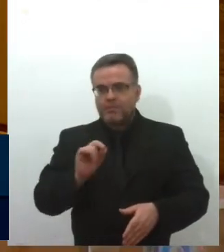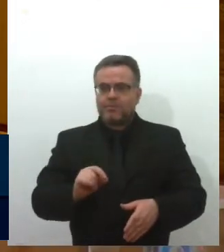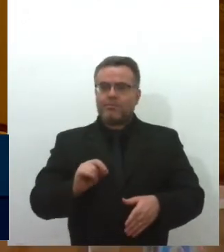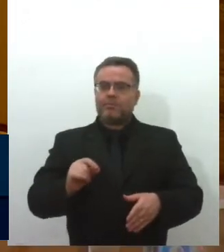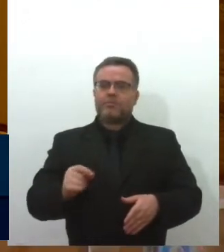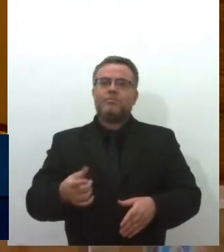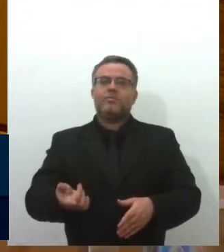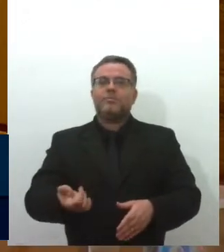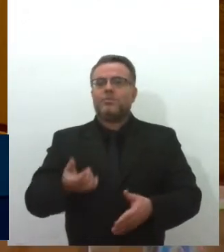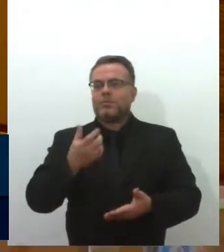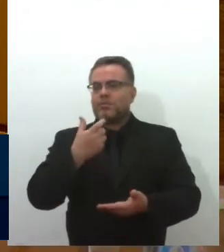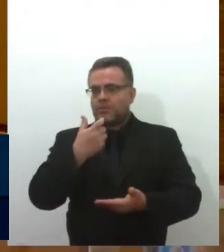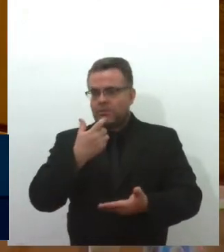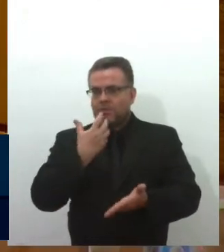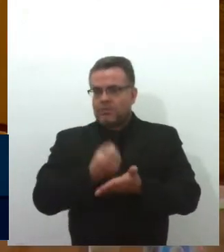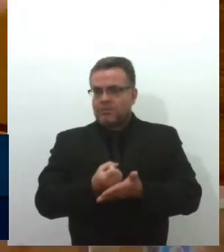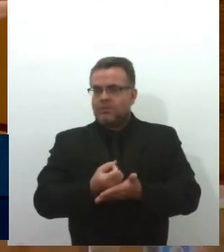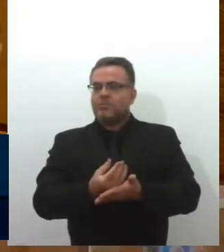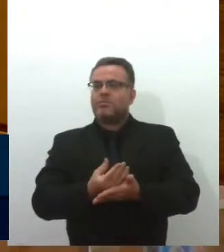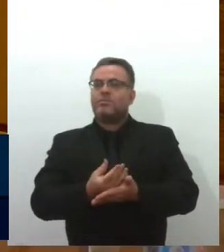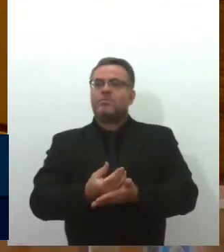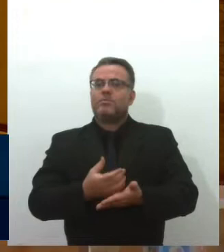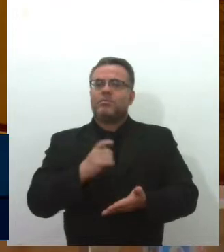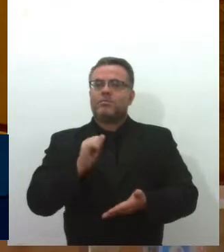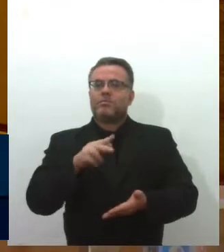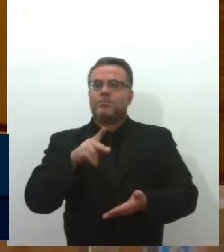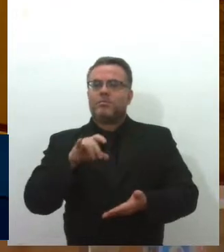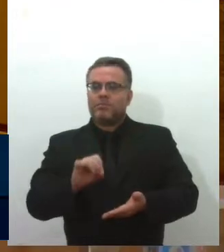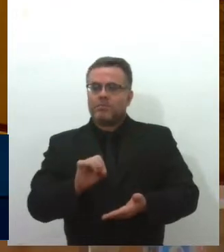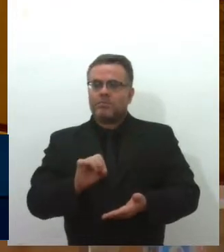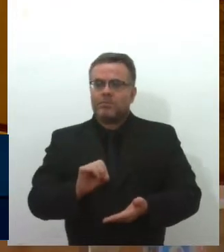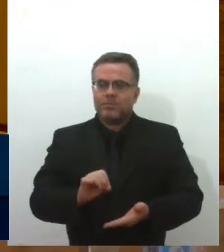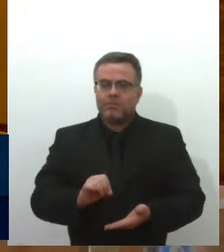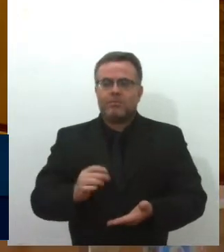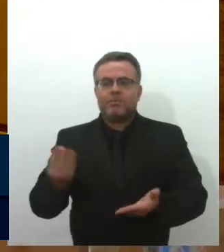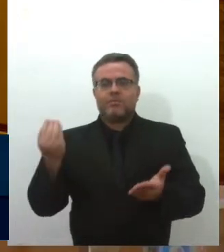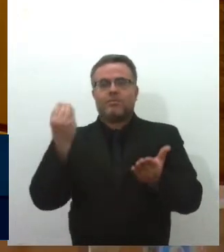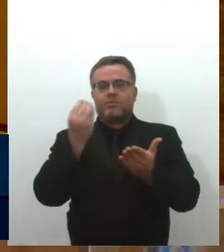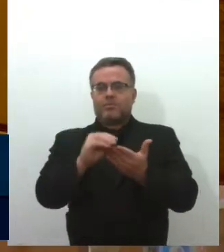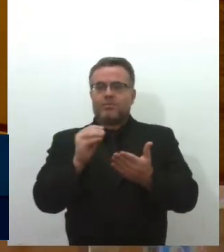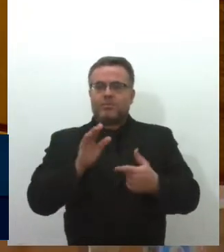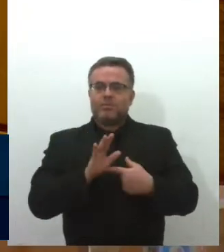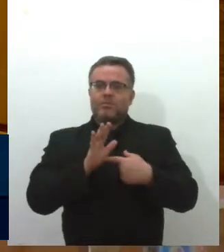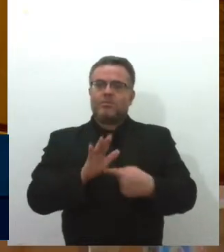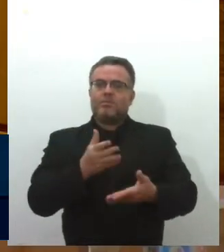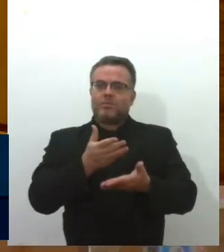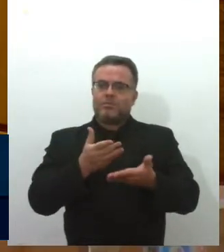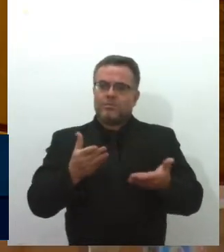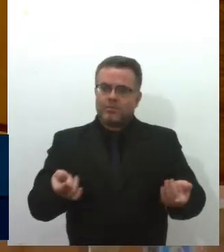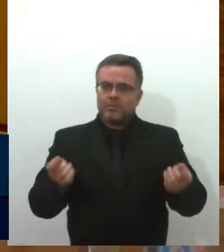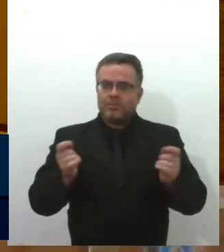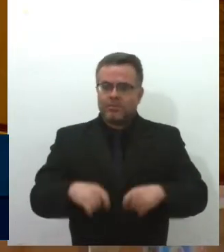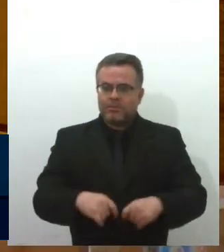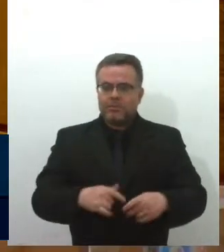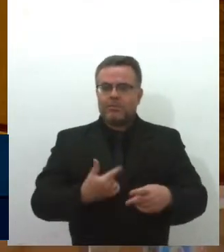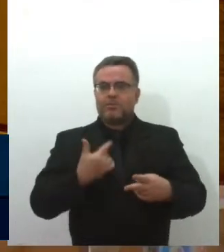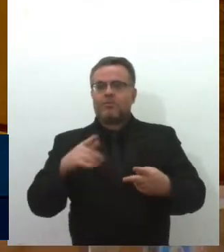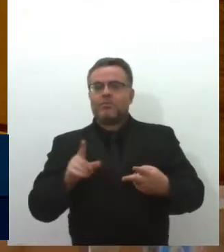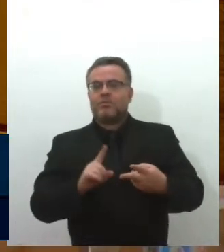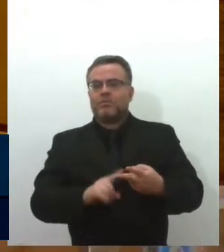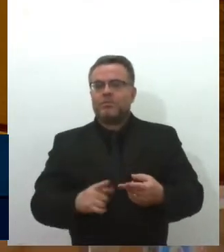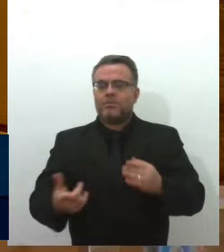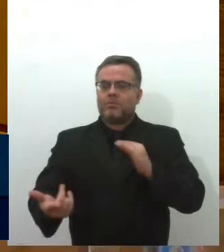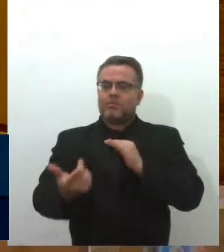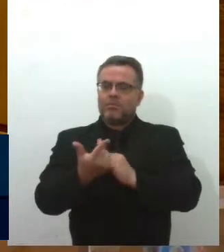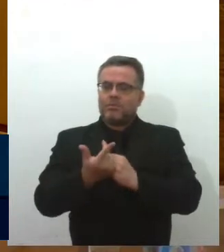secretário de saúde mandou para mim, o vice-prefeito Reinaldo Prata, e depois tem uma gravação dele